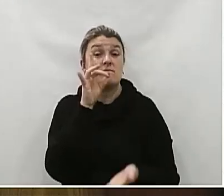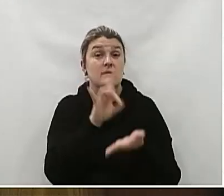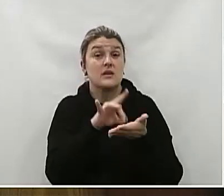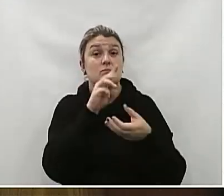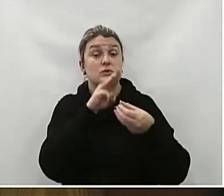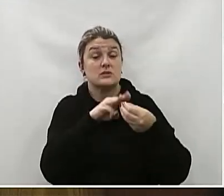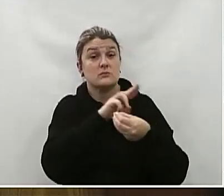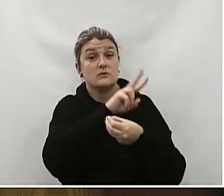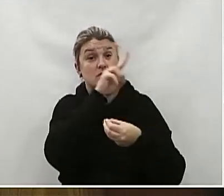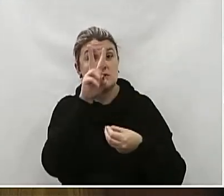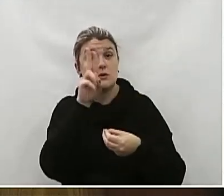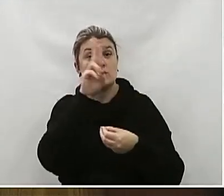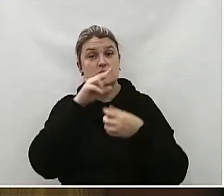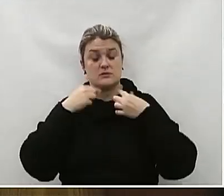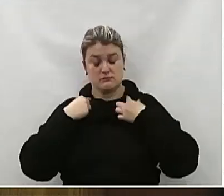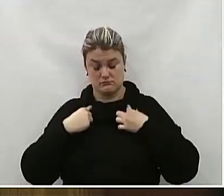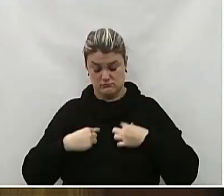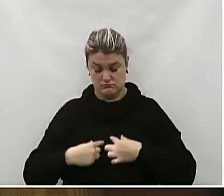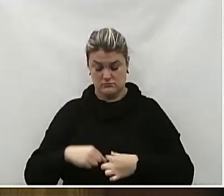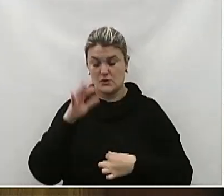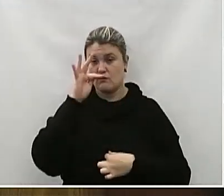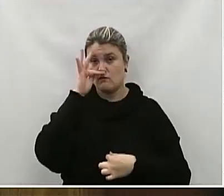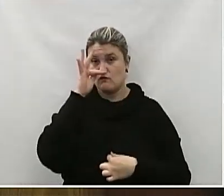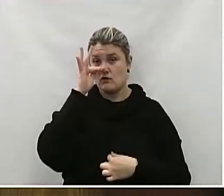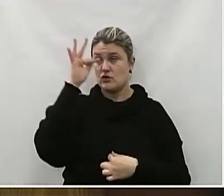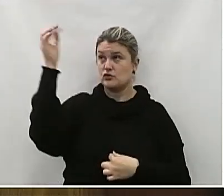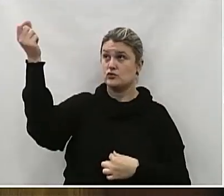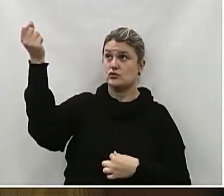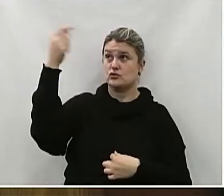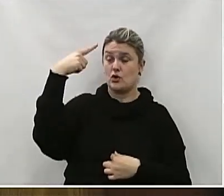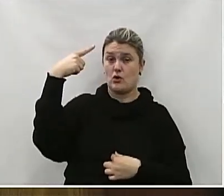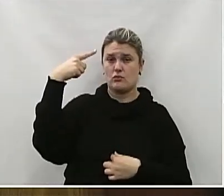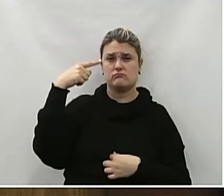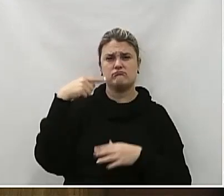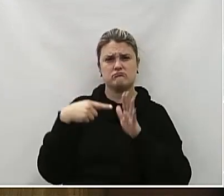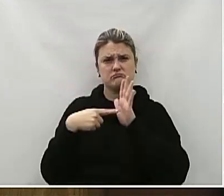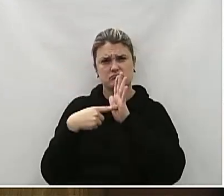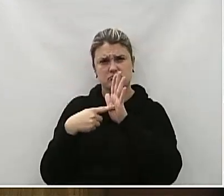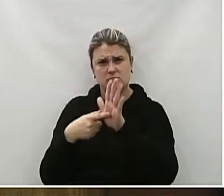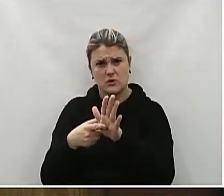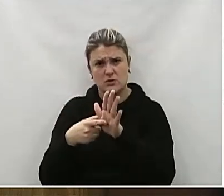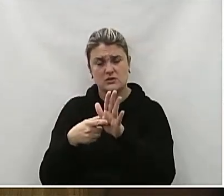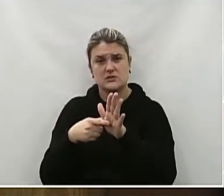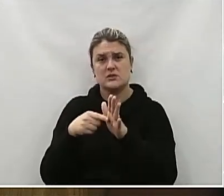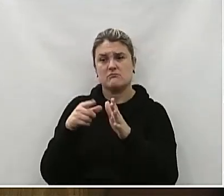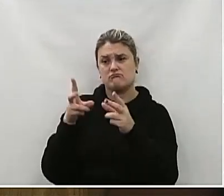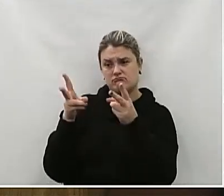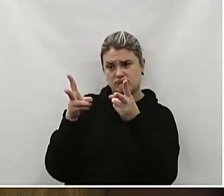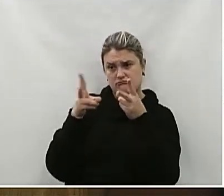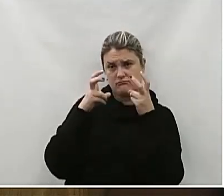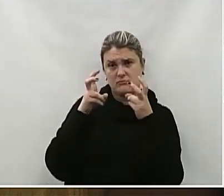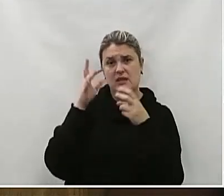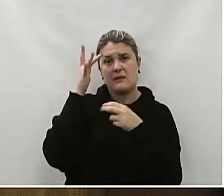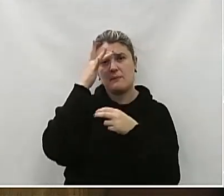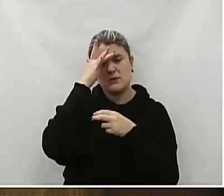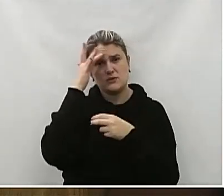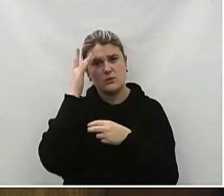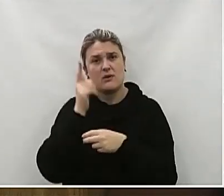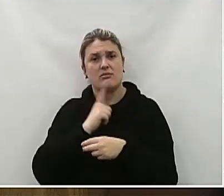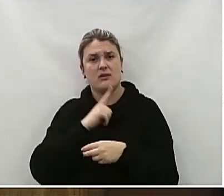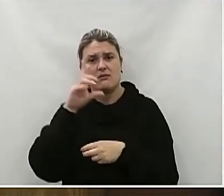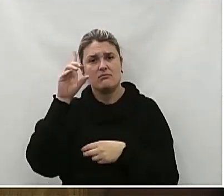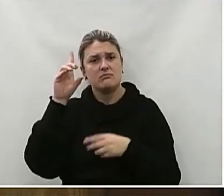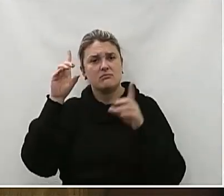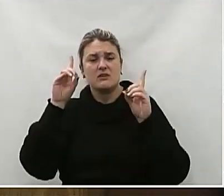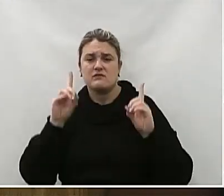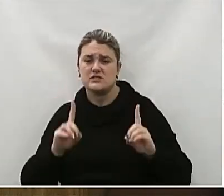União da Vitória O uso do cordão Girassol Como instrumento Auxiliar de orientação Para identificação De pessoas Com deficiência Não